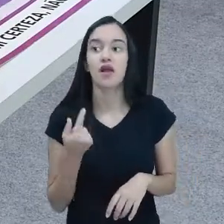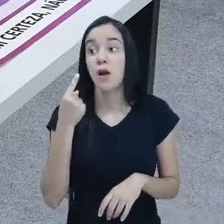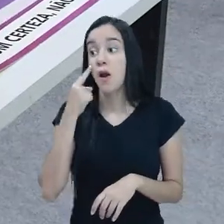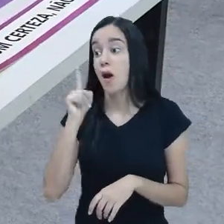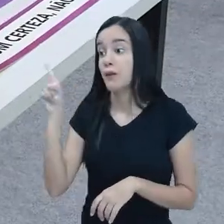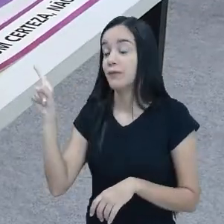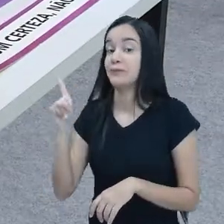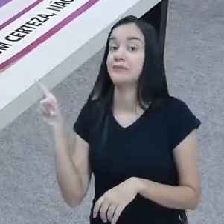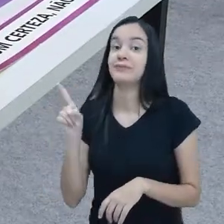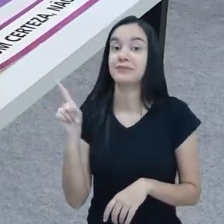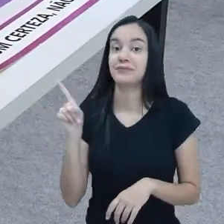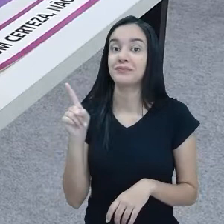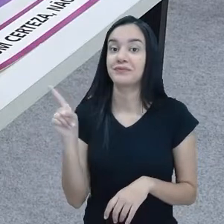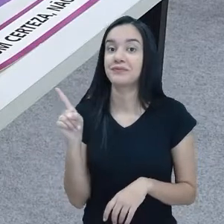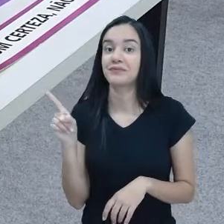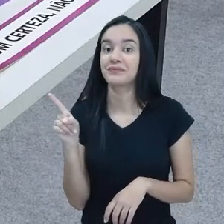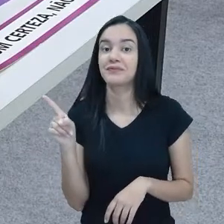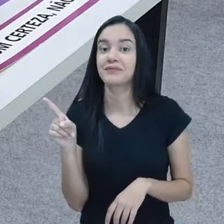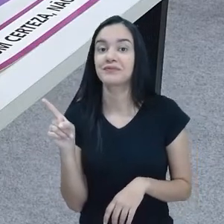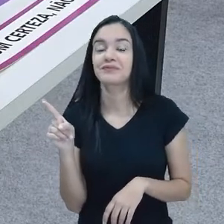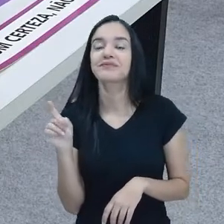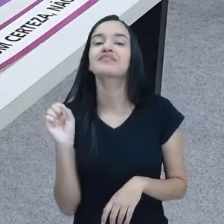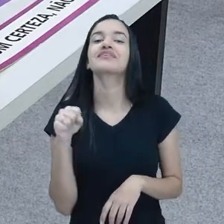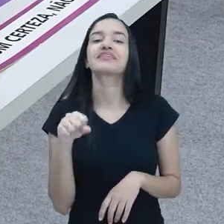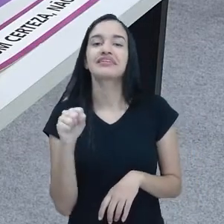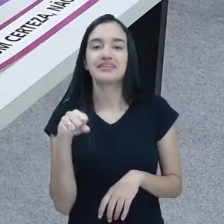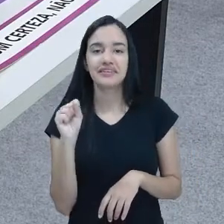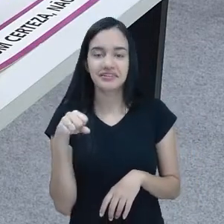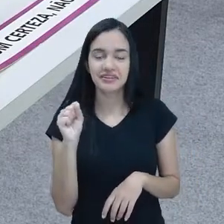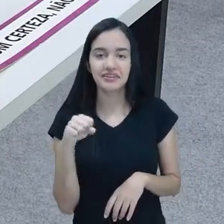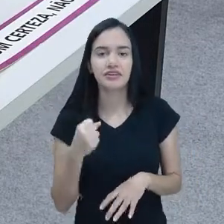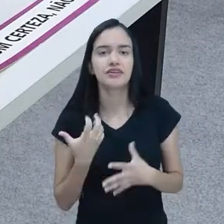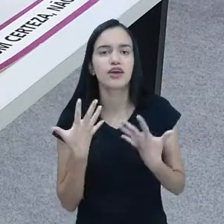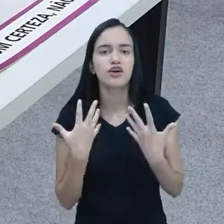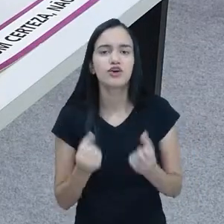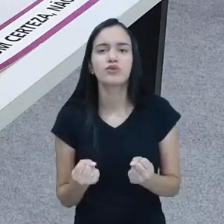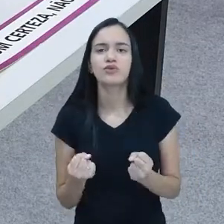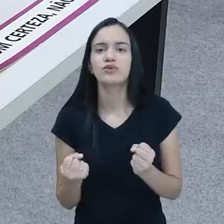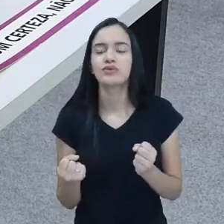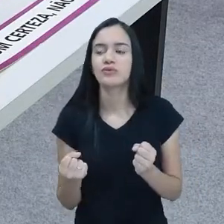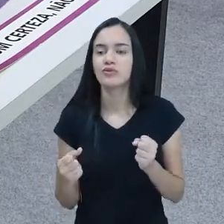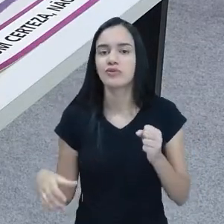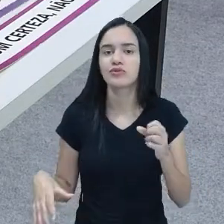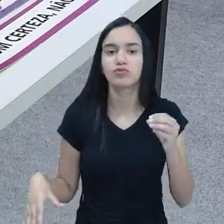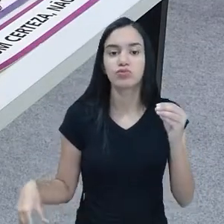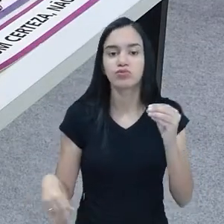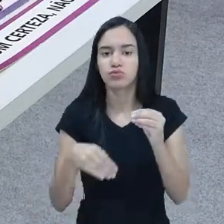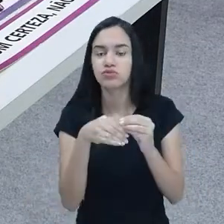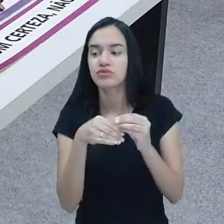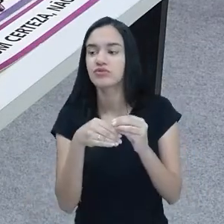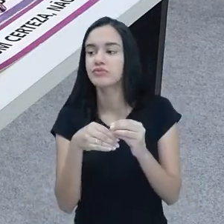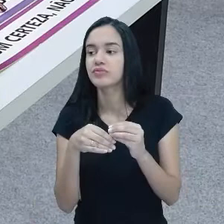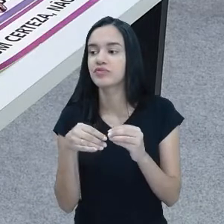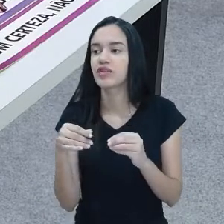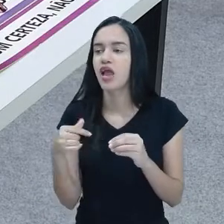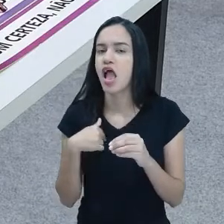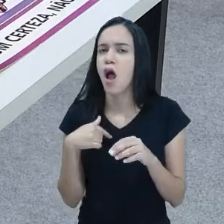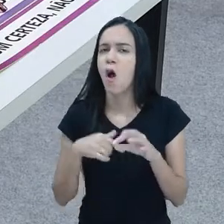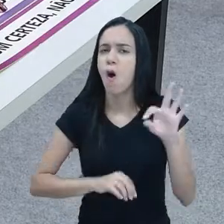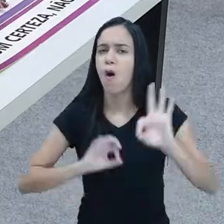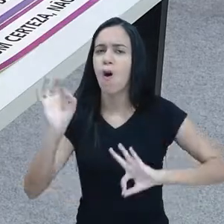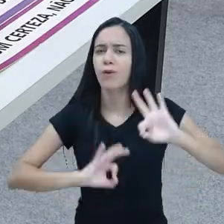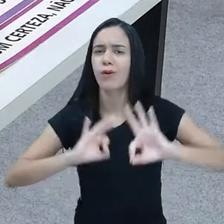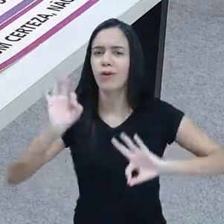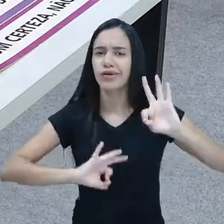Olha. É isso mesmo, é isso. Cercadinha. Então vamos botar aqui. Desce. E agora? Será que organizou?